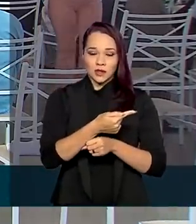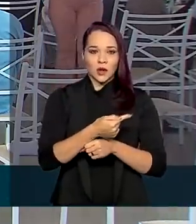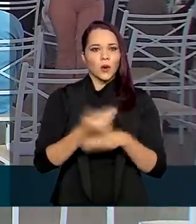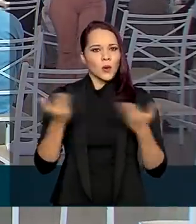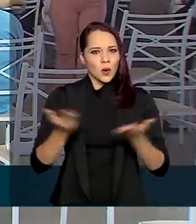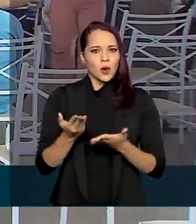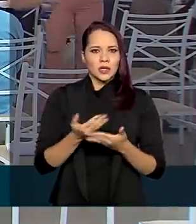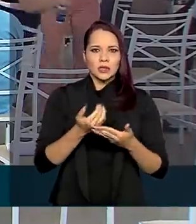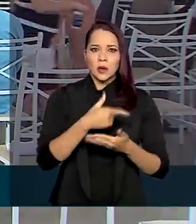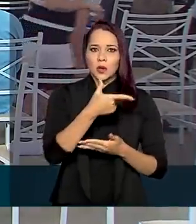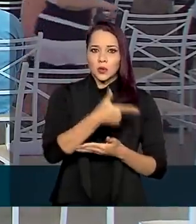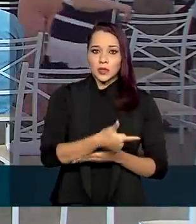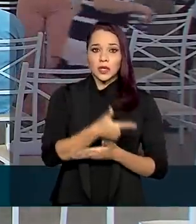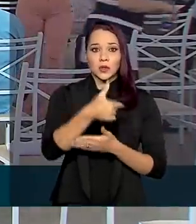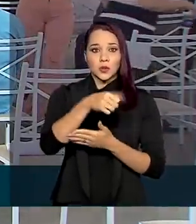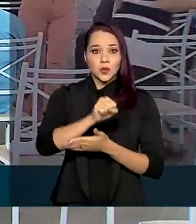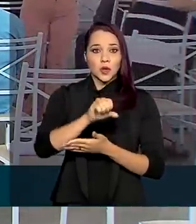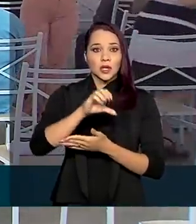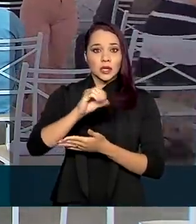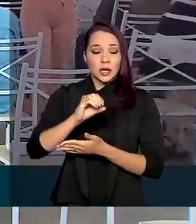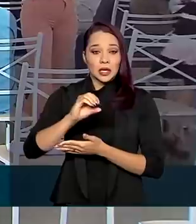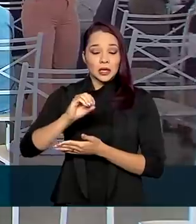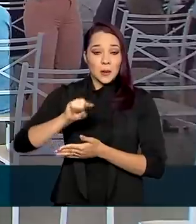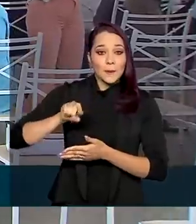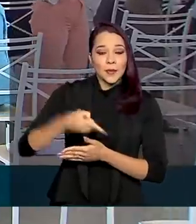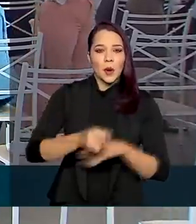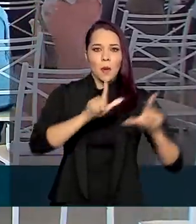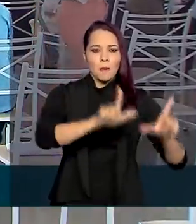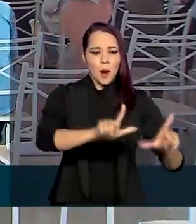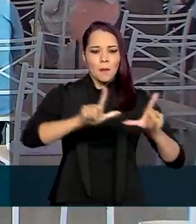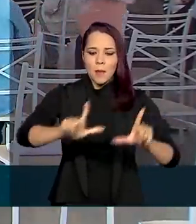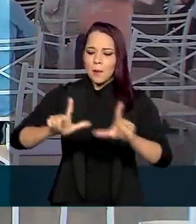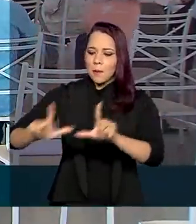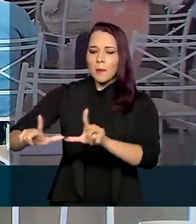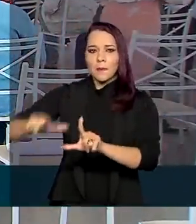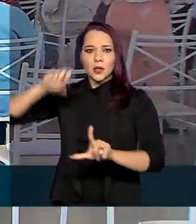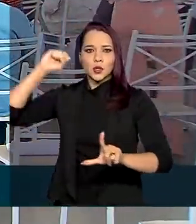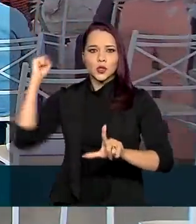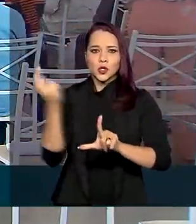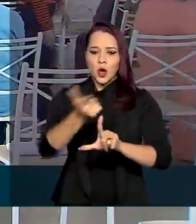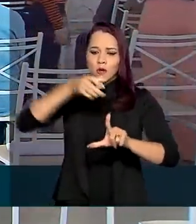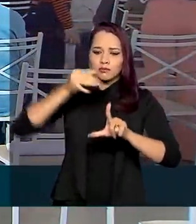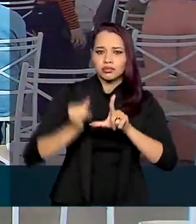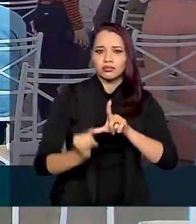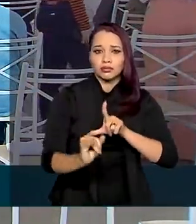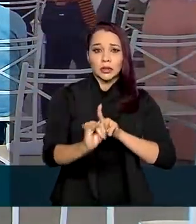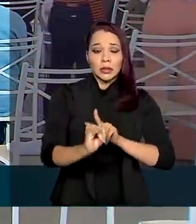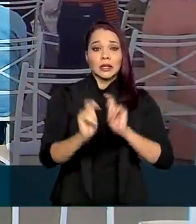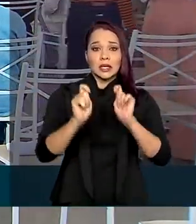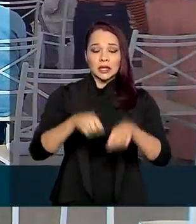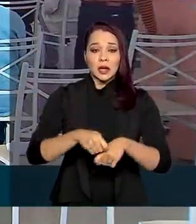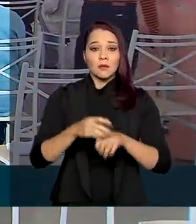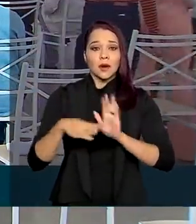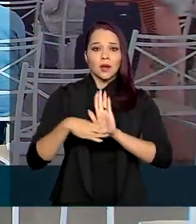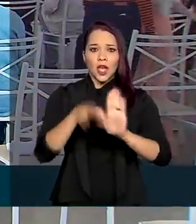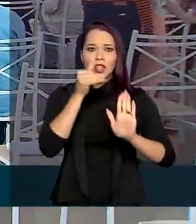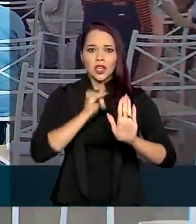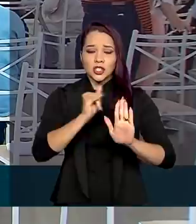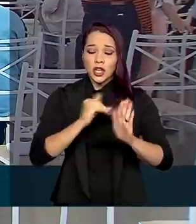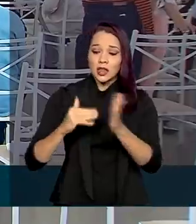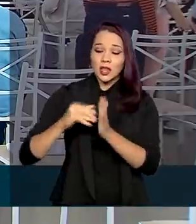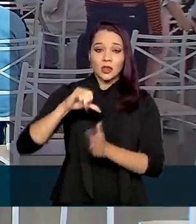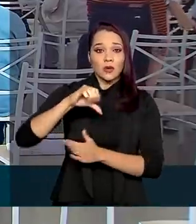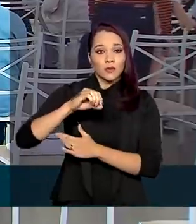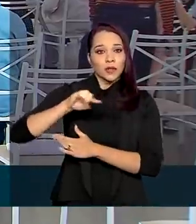Atualmente, são 280 mil painéis solares em funcionamento, com capacidade de produção para atender 90 mil